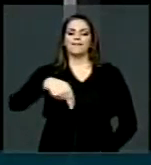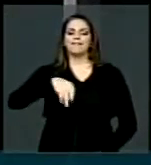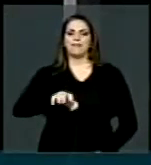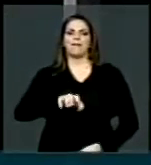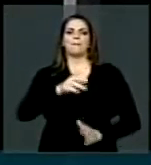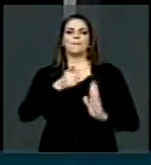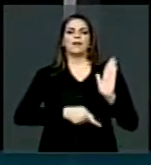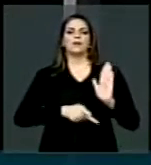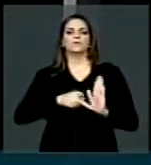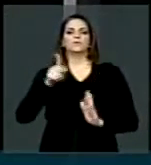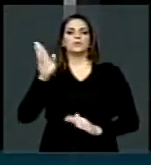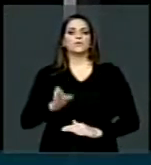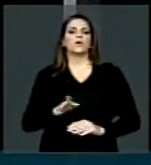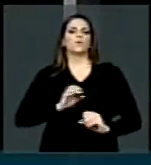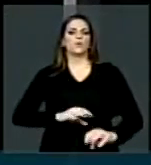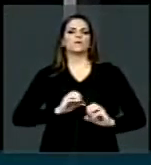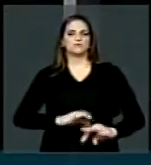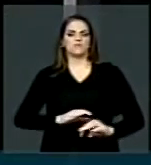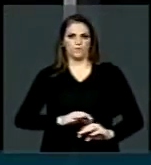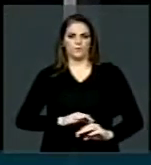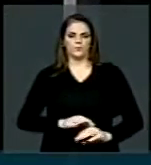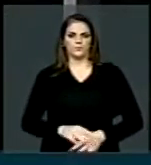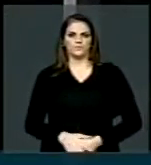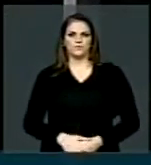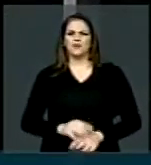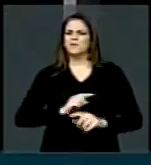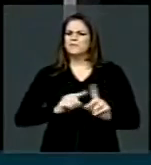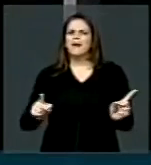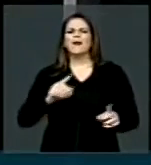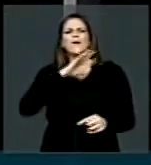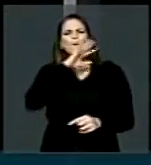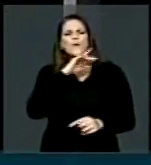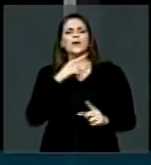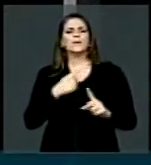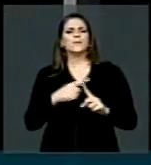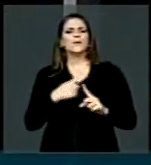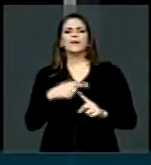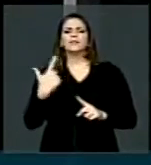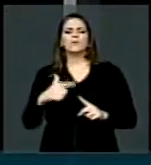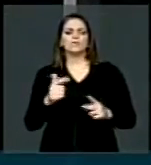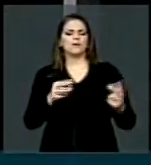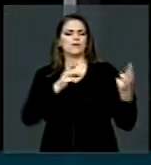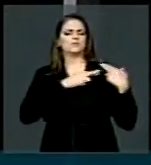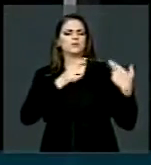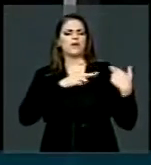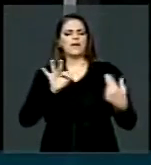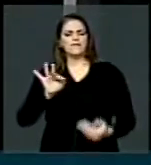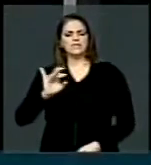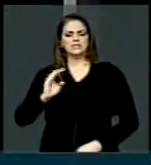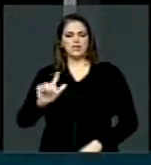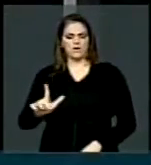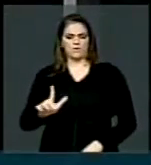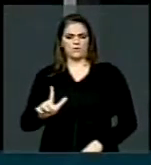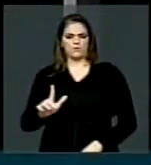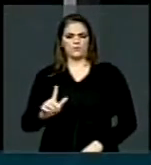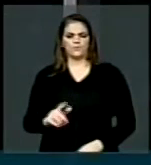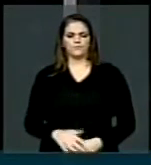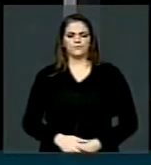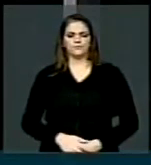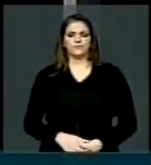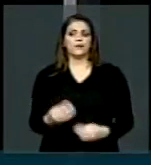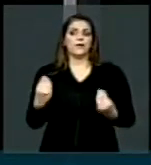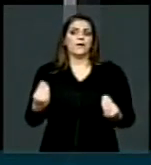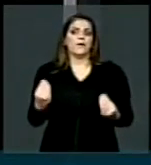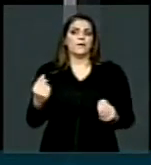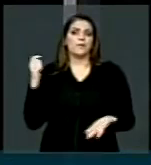Educação, pelo mérito. E zero com responsabilidade fiscal. E não se sabe como vai